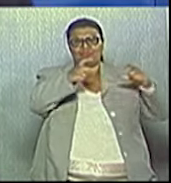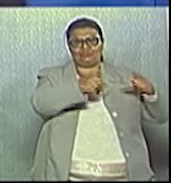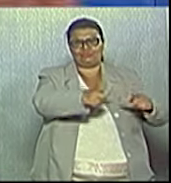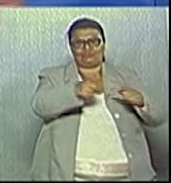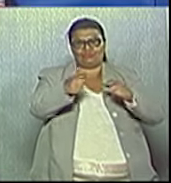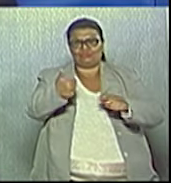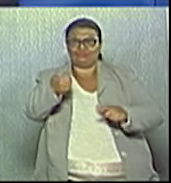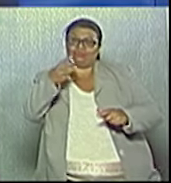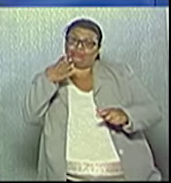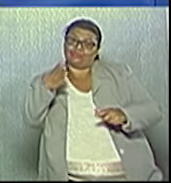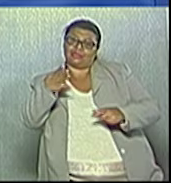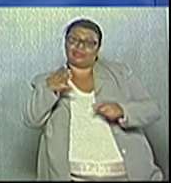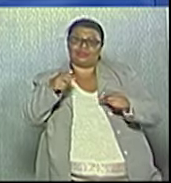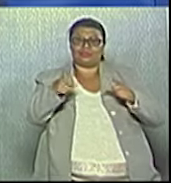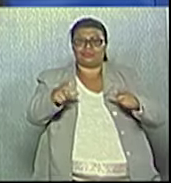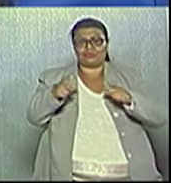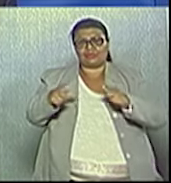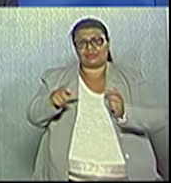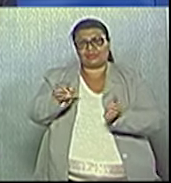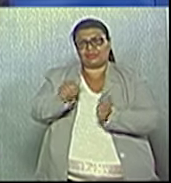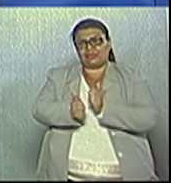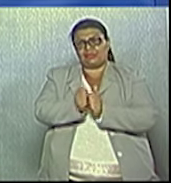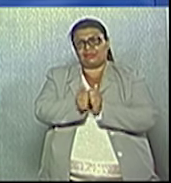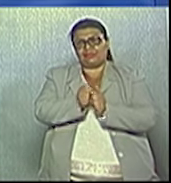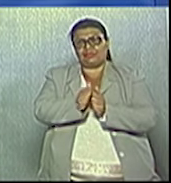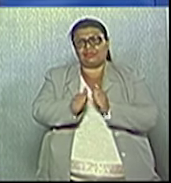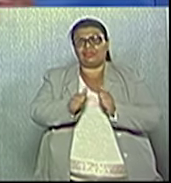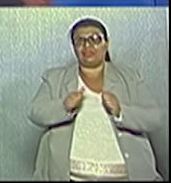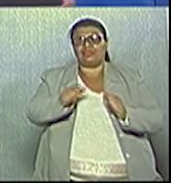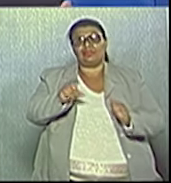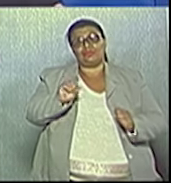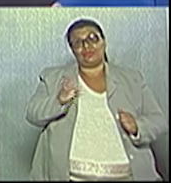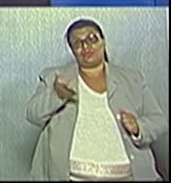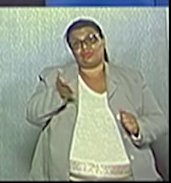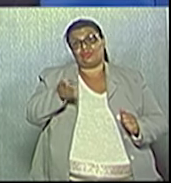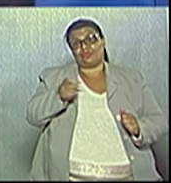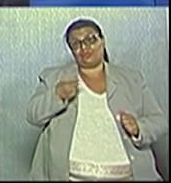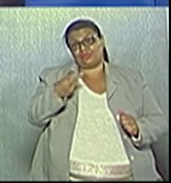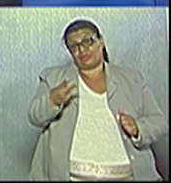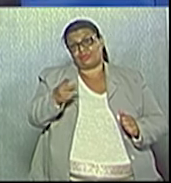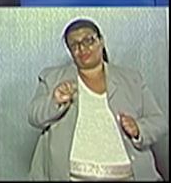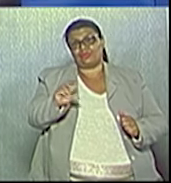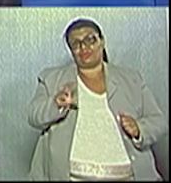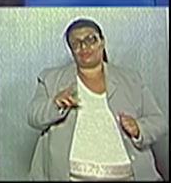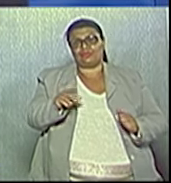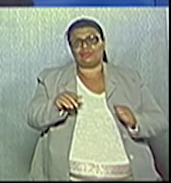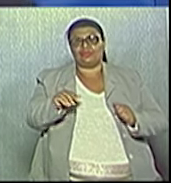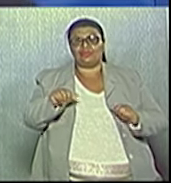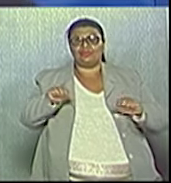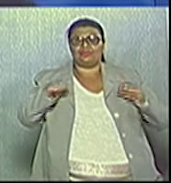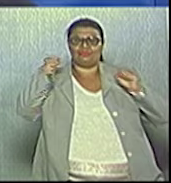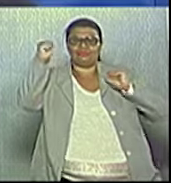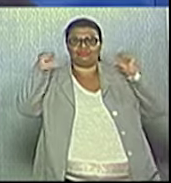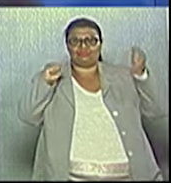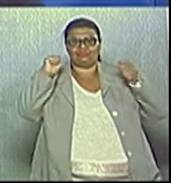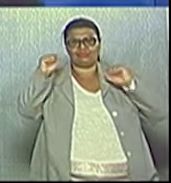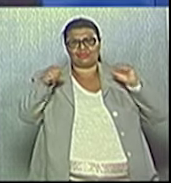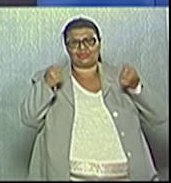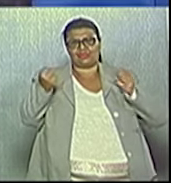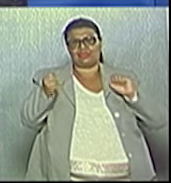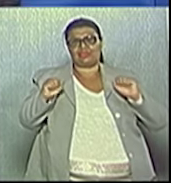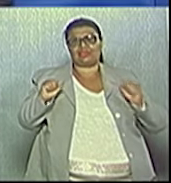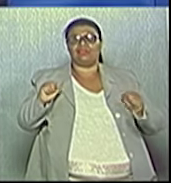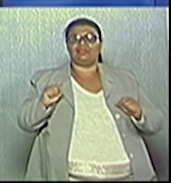Dá para a nossa prática, em todas as categorias. Hoje só temos dois. Os nossos atletas, seja ele na categoria